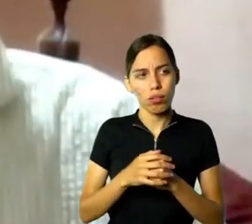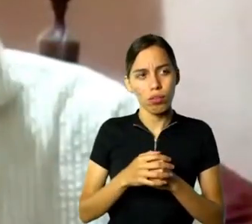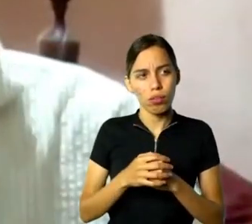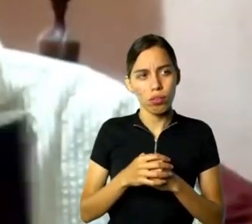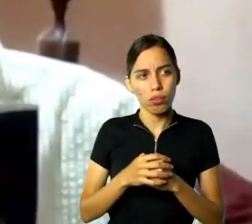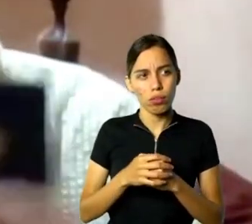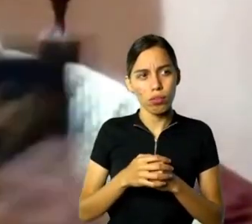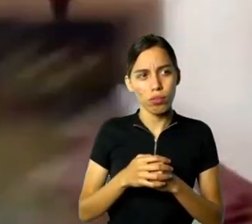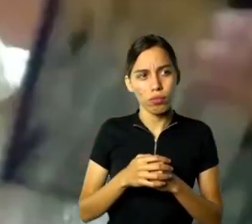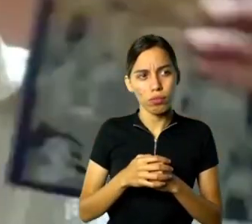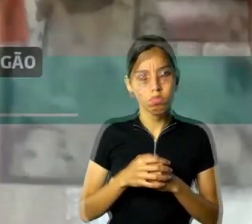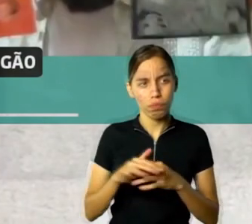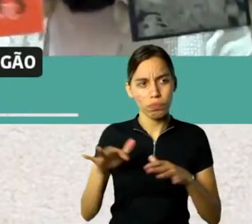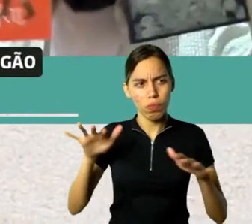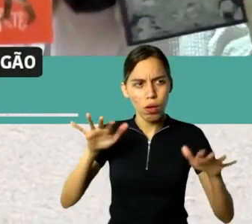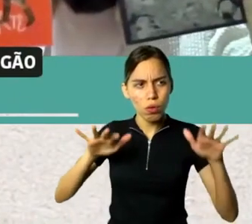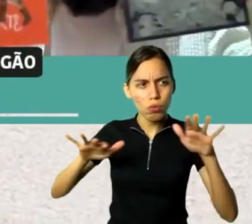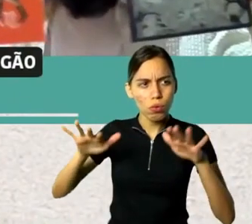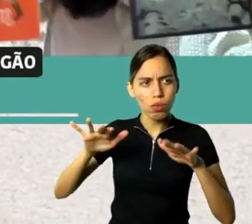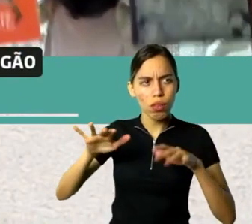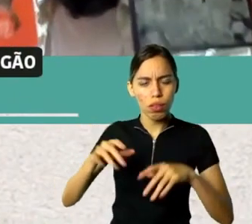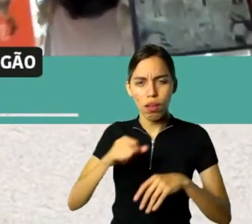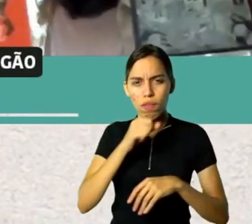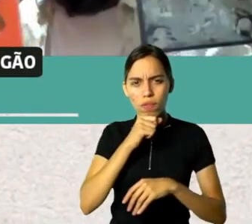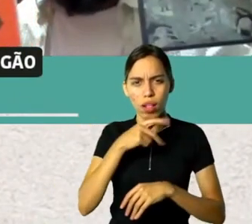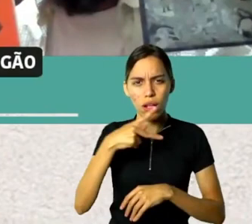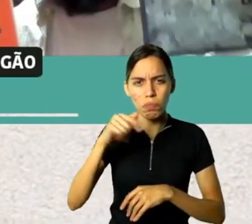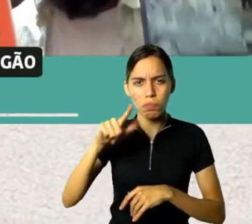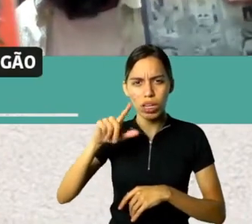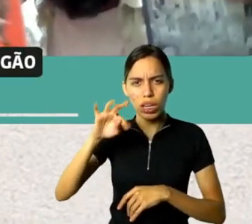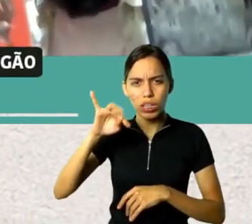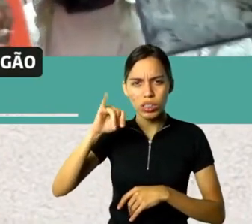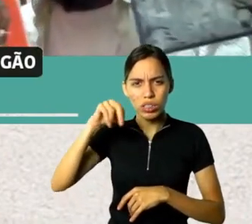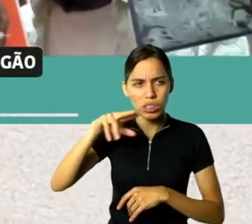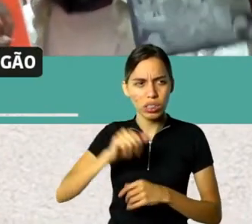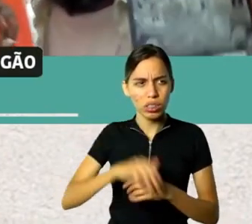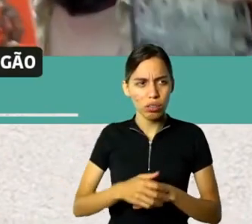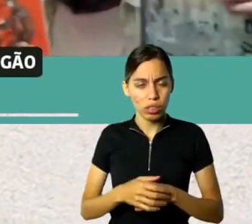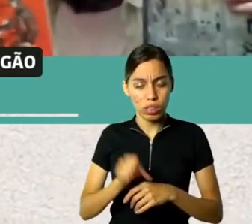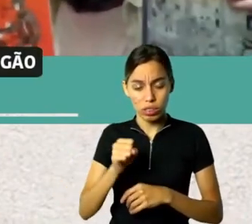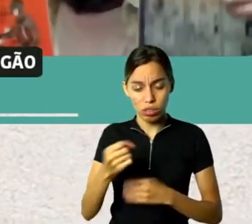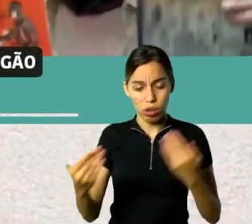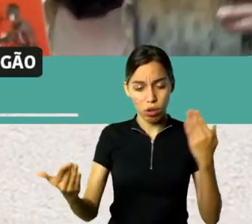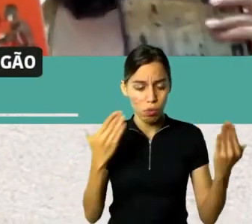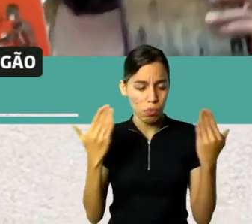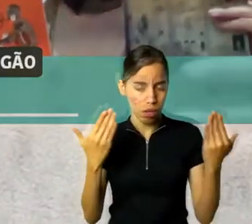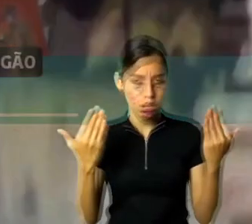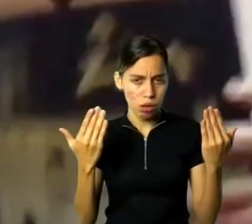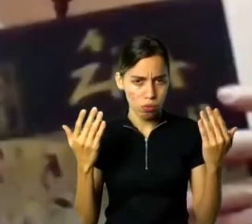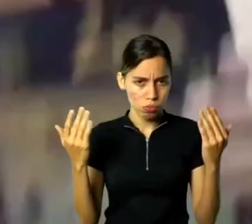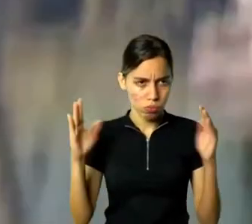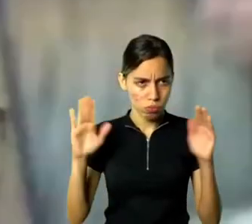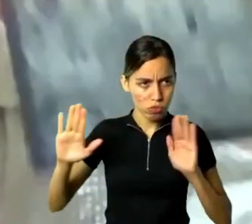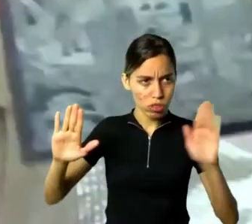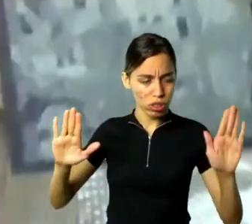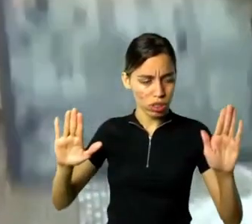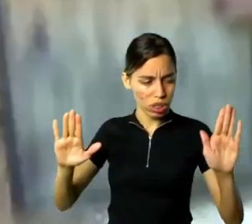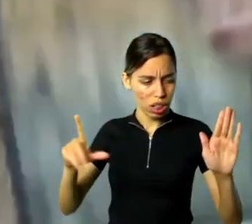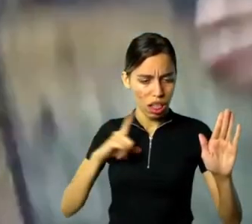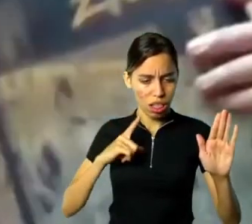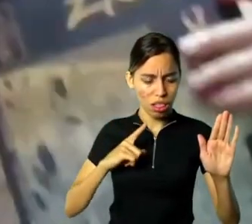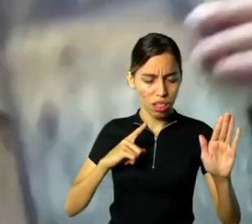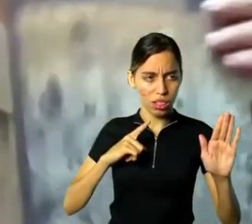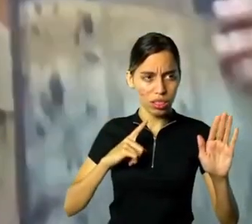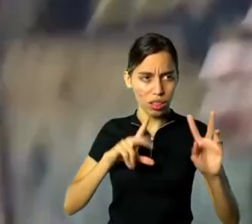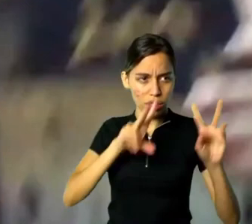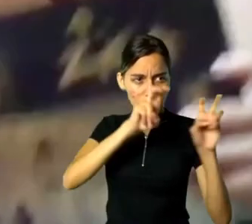cidade destruída. Esse é um trabalho da Zika também, que é uma compilação de quadrinhos, ilustração, artes gráficas de acordo com os